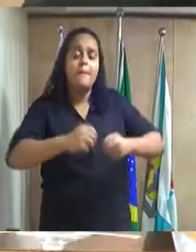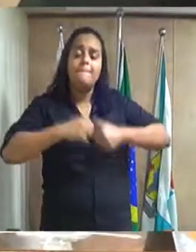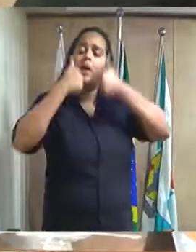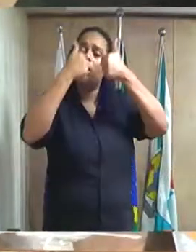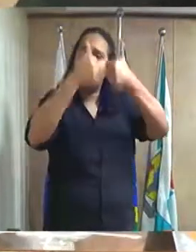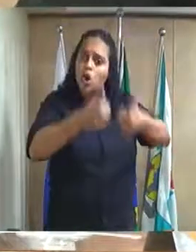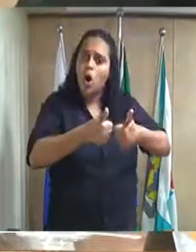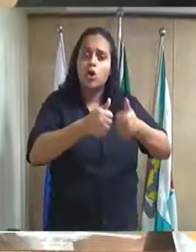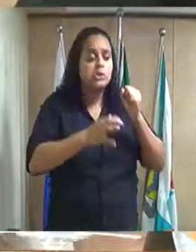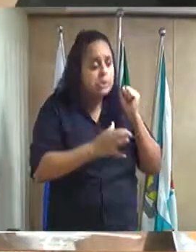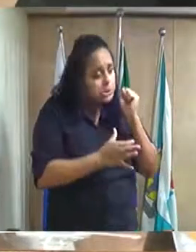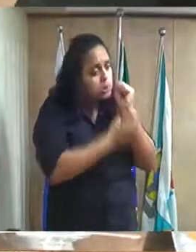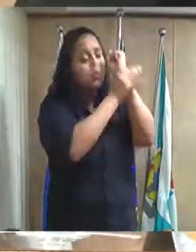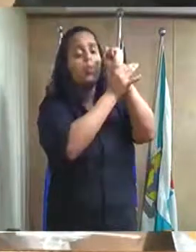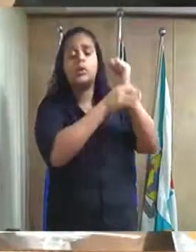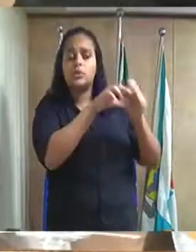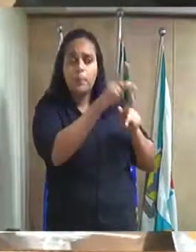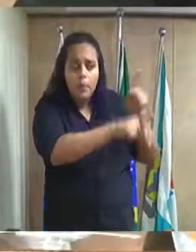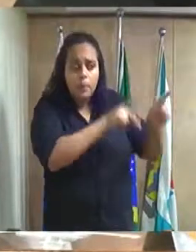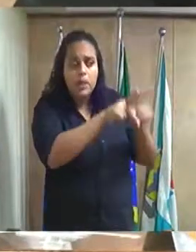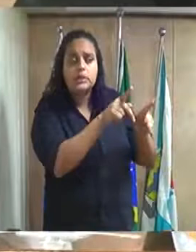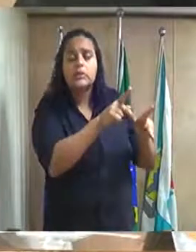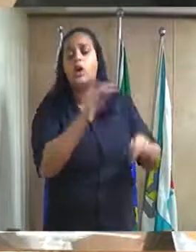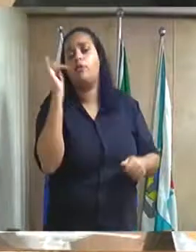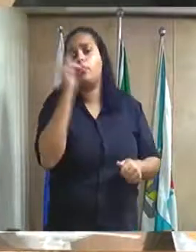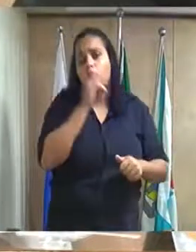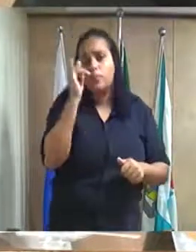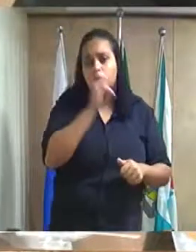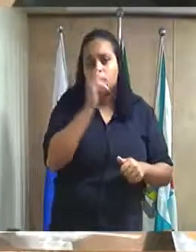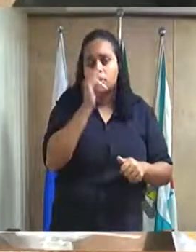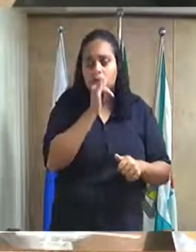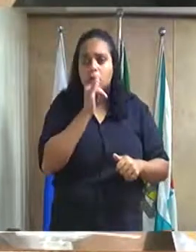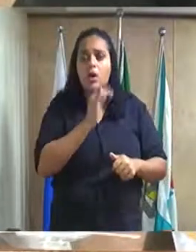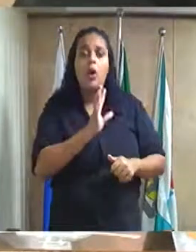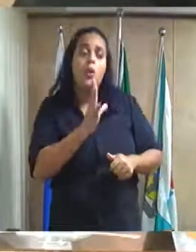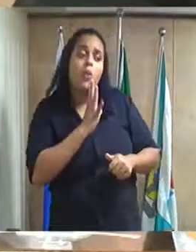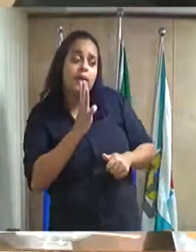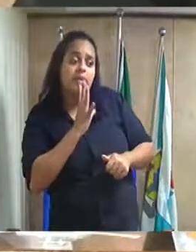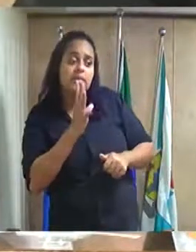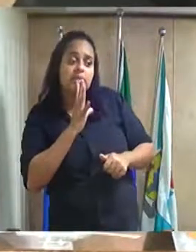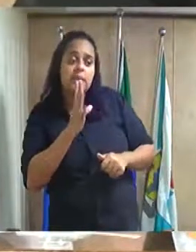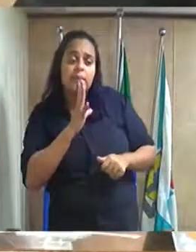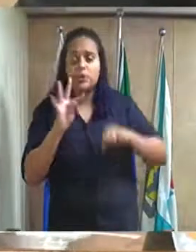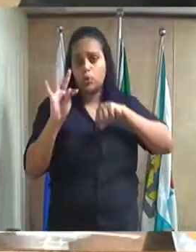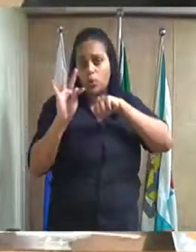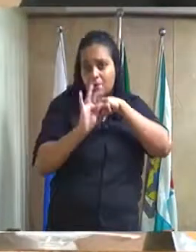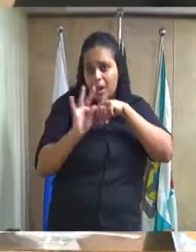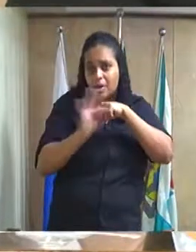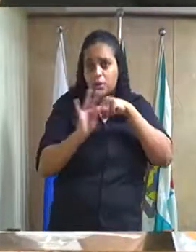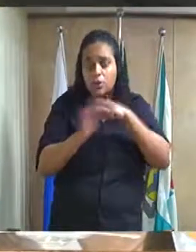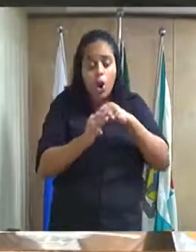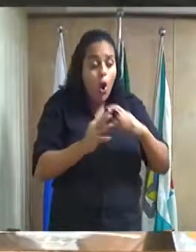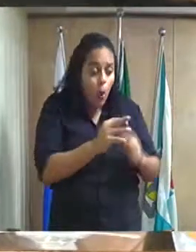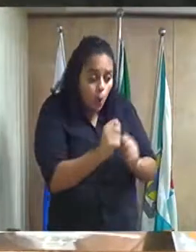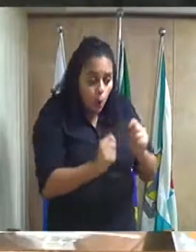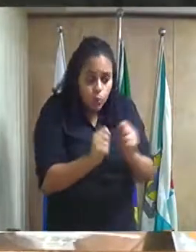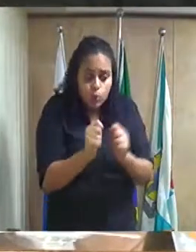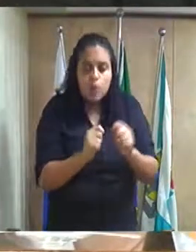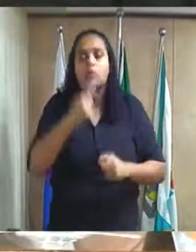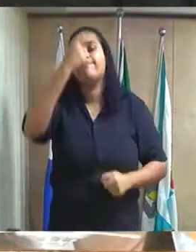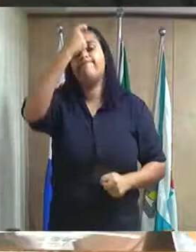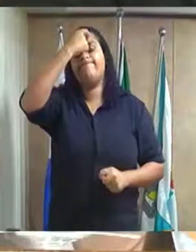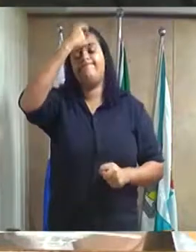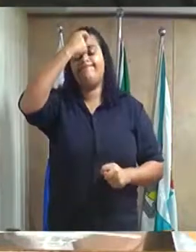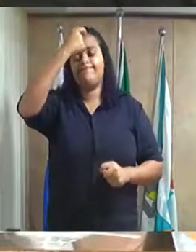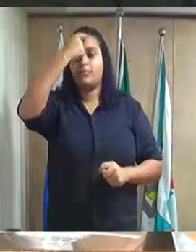condições de segurança à população fluminense, ao aliar conhecimento técnico, perícia e controle emocional no